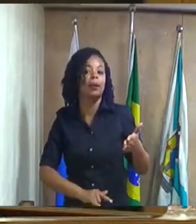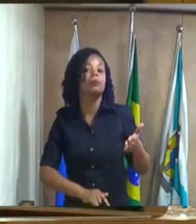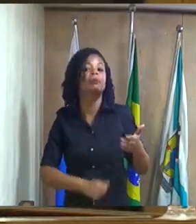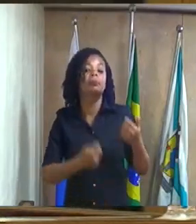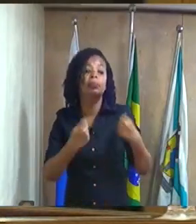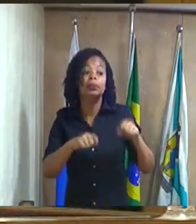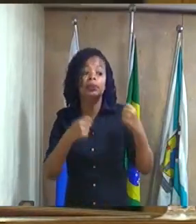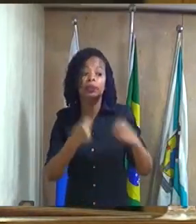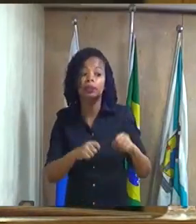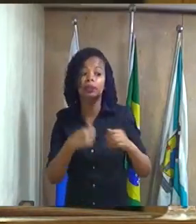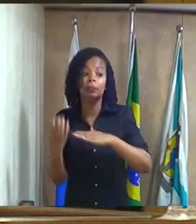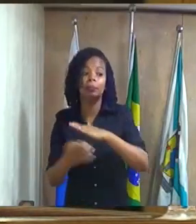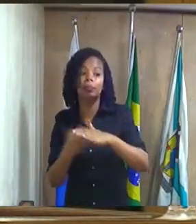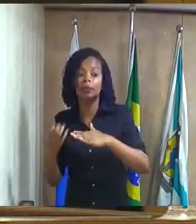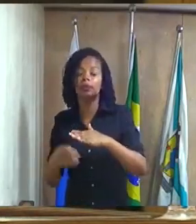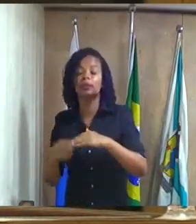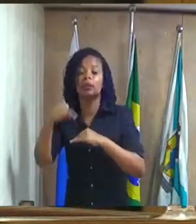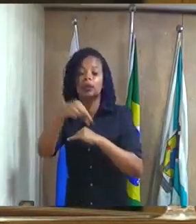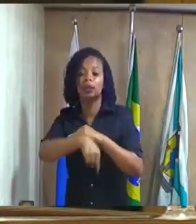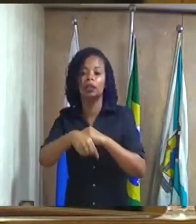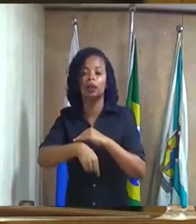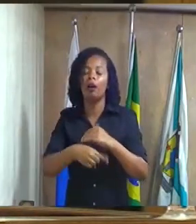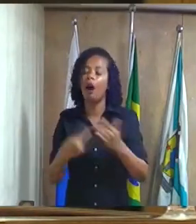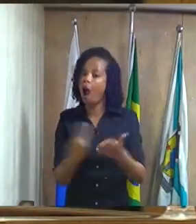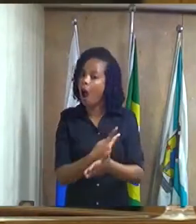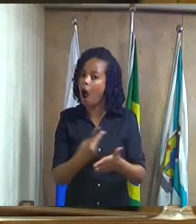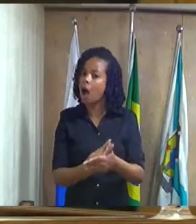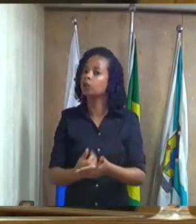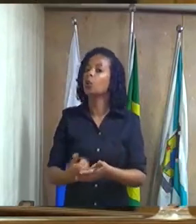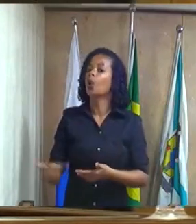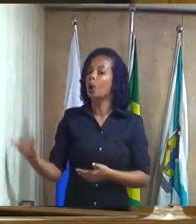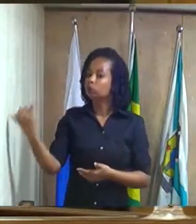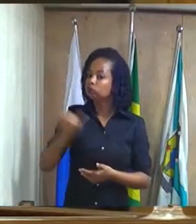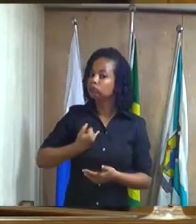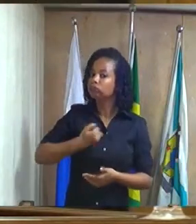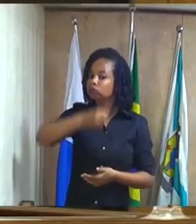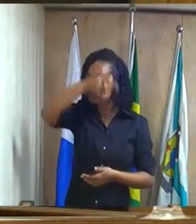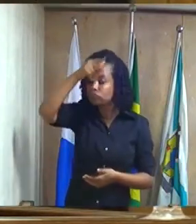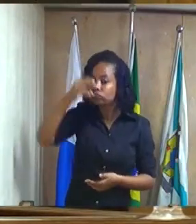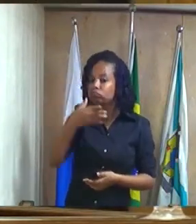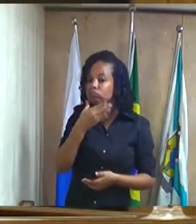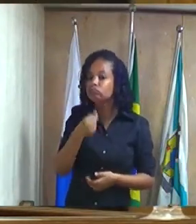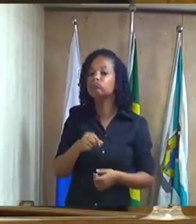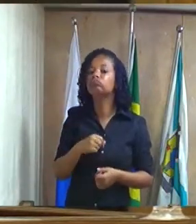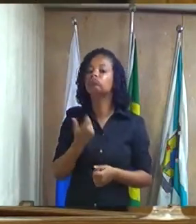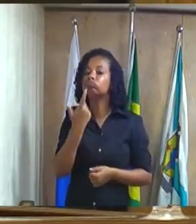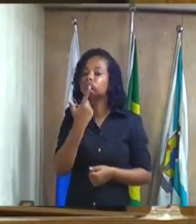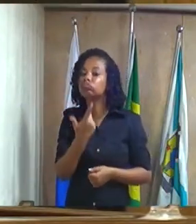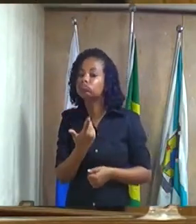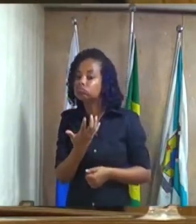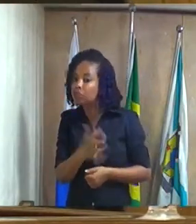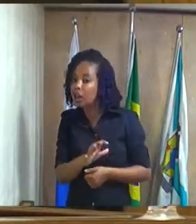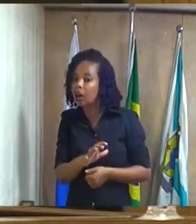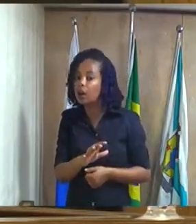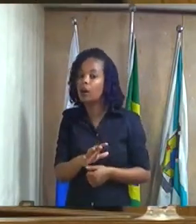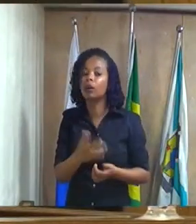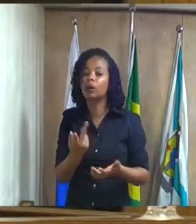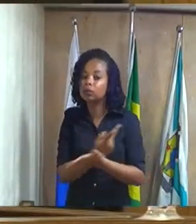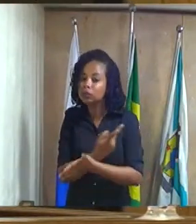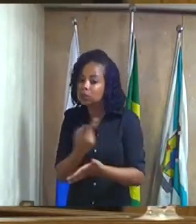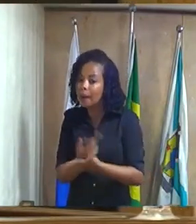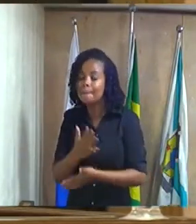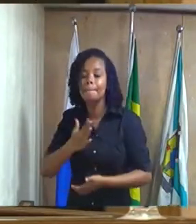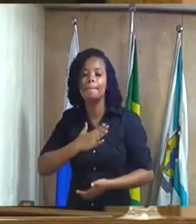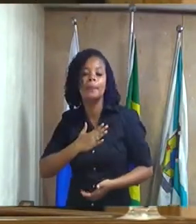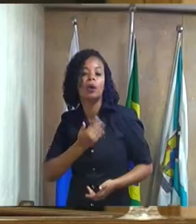isso não porque isso o prefeito falou para mim isso eu não vou admitir no meu governo então estou denunciando aqui estou levantando